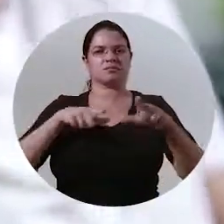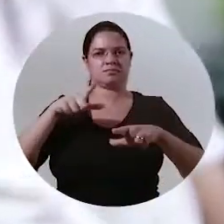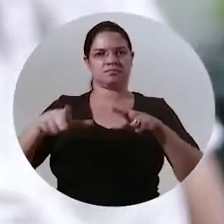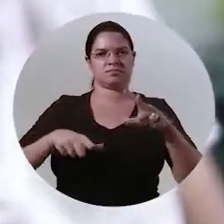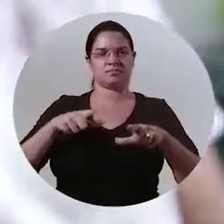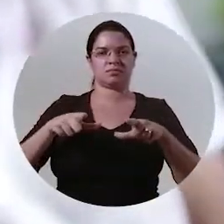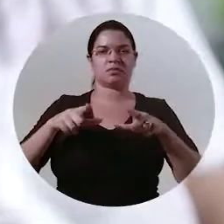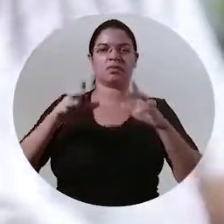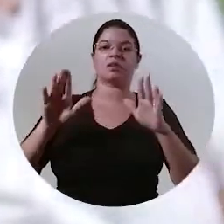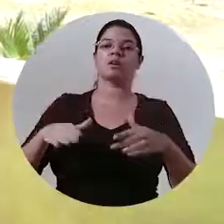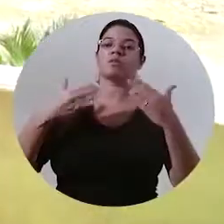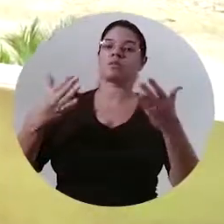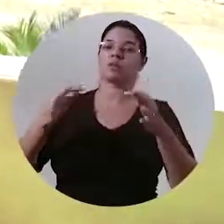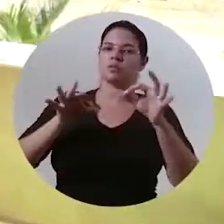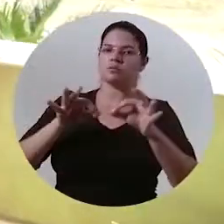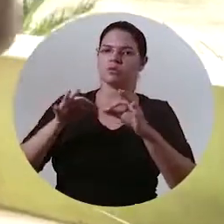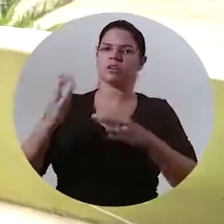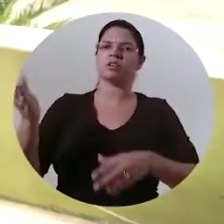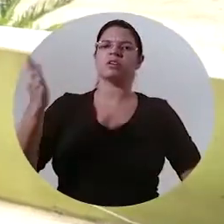valorizar esse tipo de pessoa